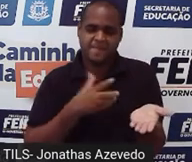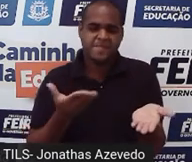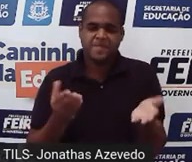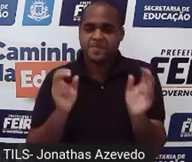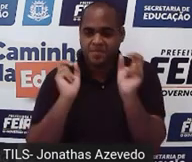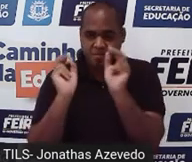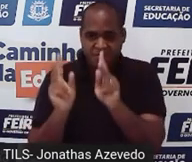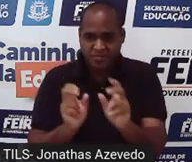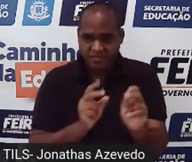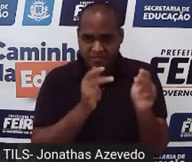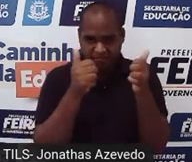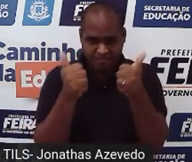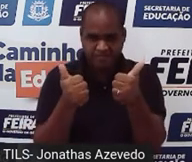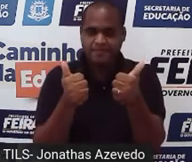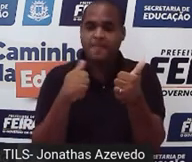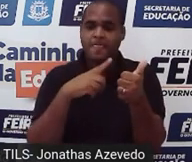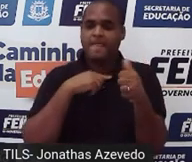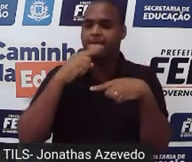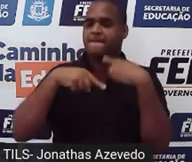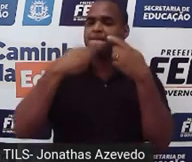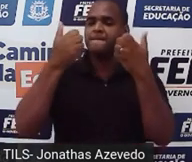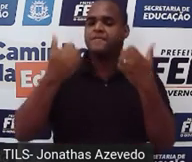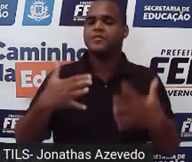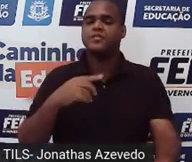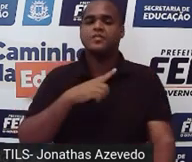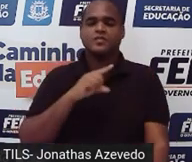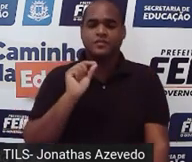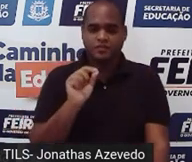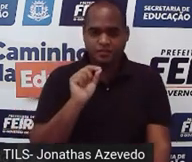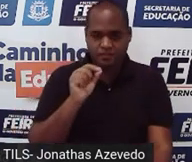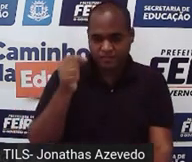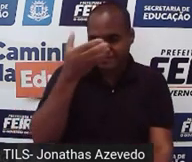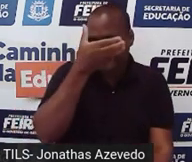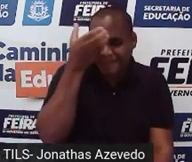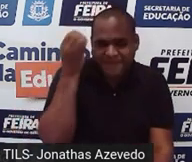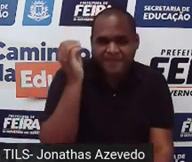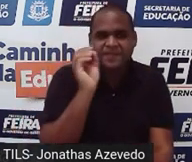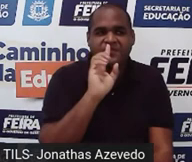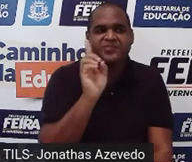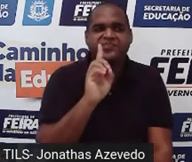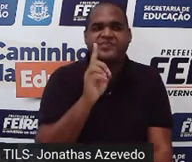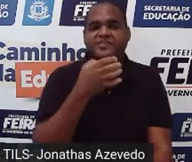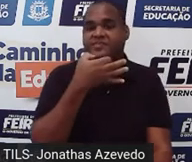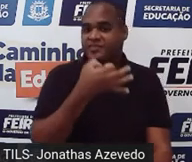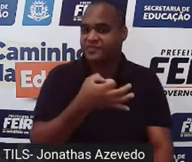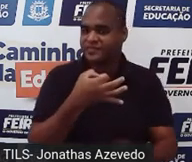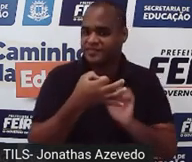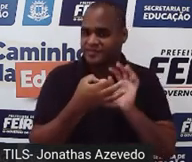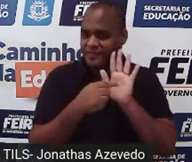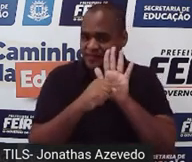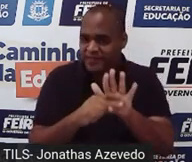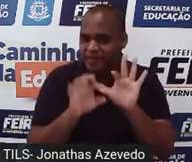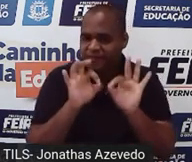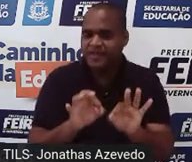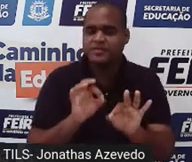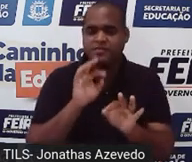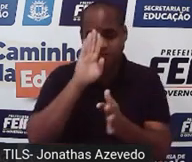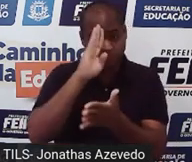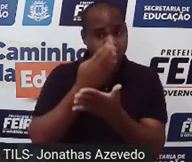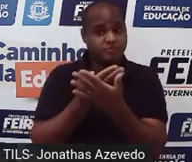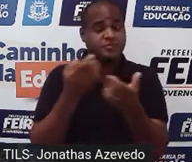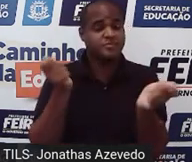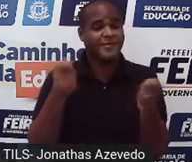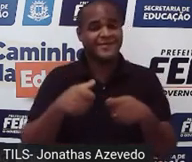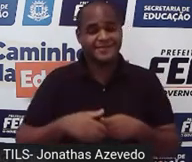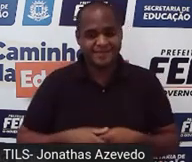tá bom? Então, desde já até a próxima. Não esquece, tá? Nosso recado de sempre, vamos acreditar nisso